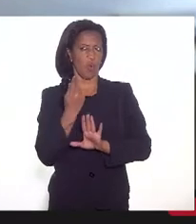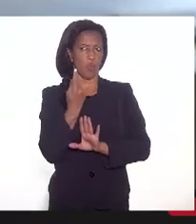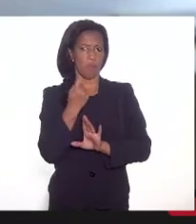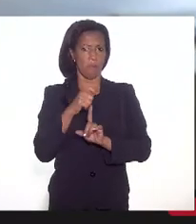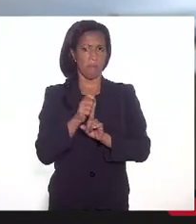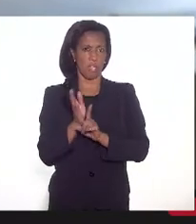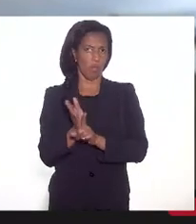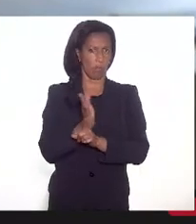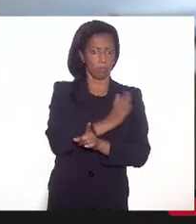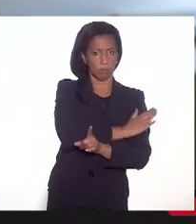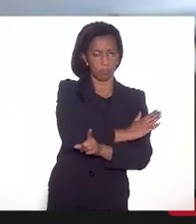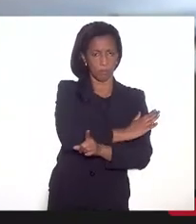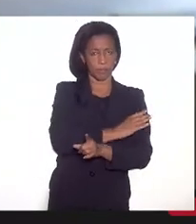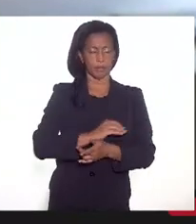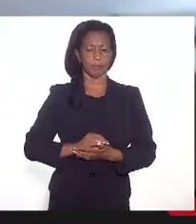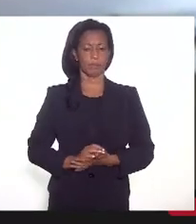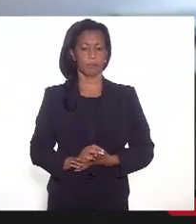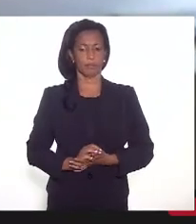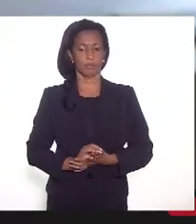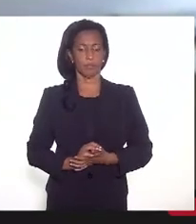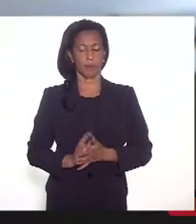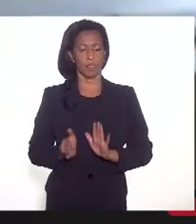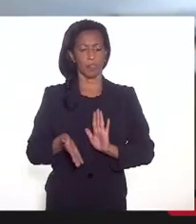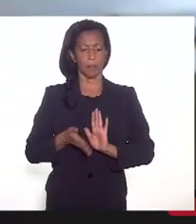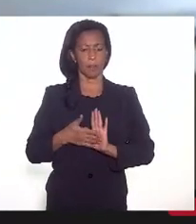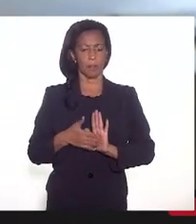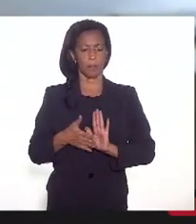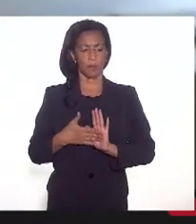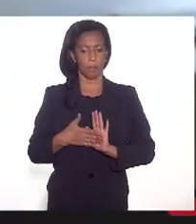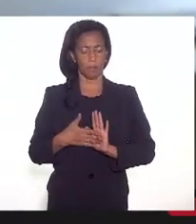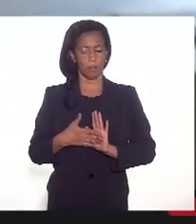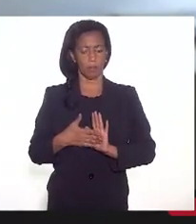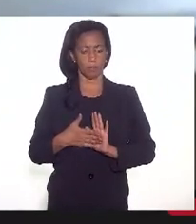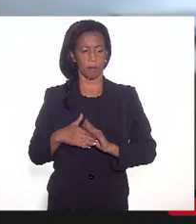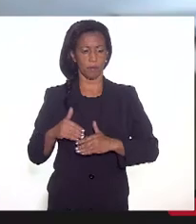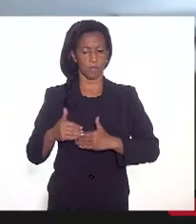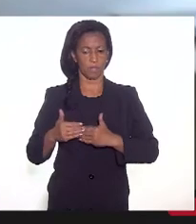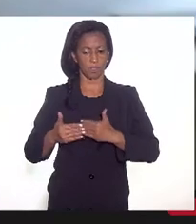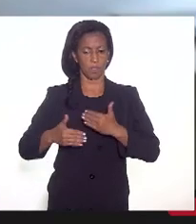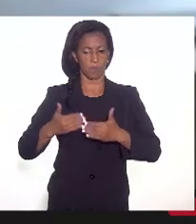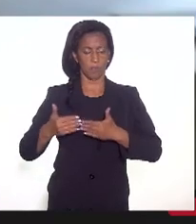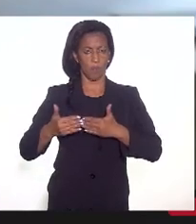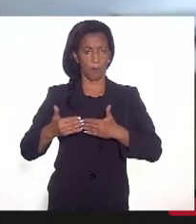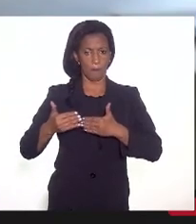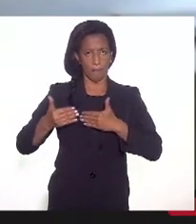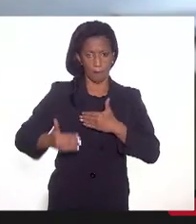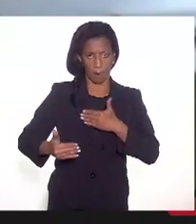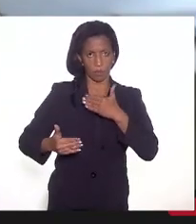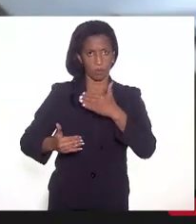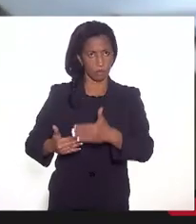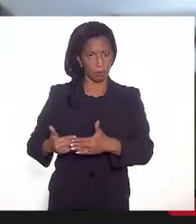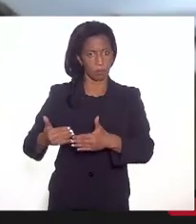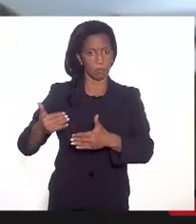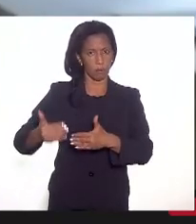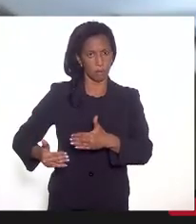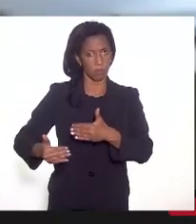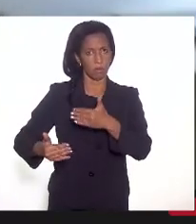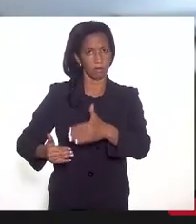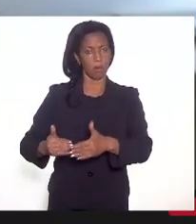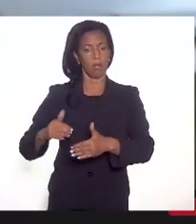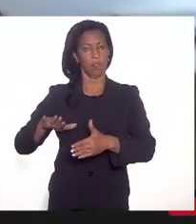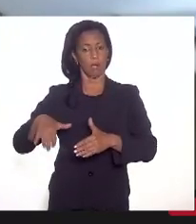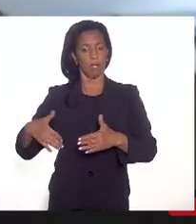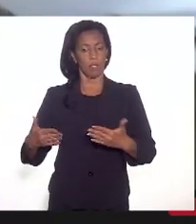embora, essa proposta se desenvolve lá passo a passo, em